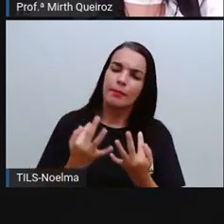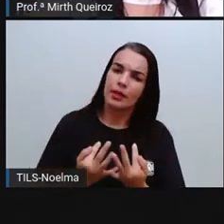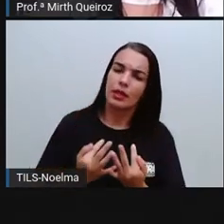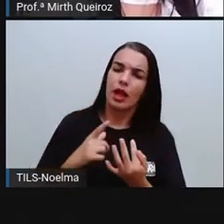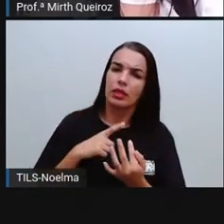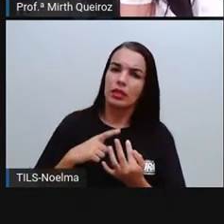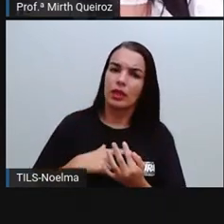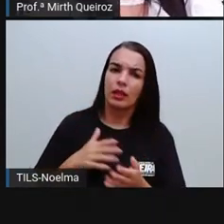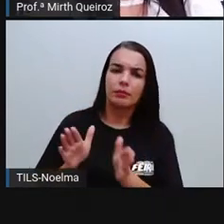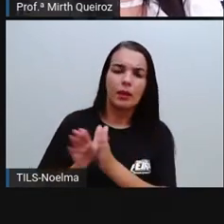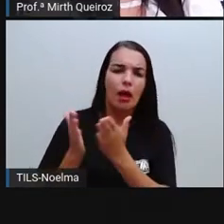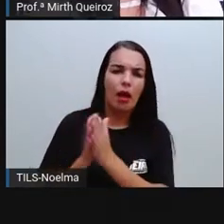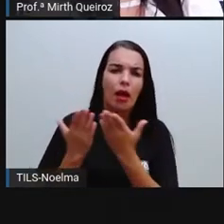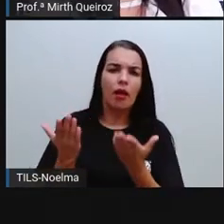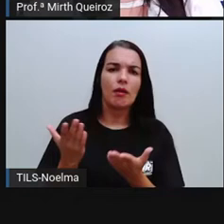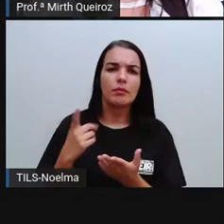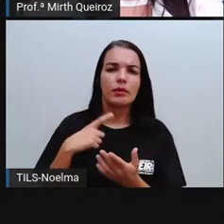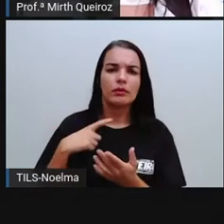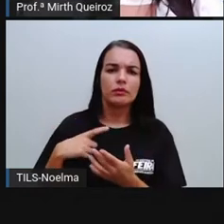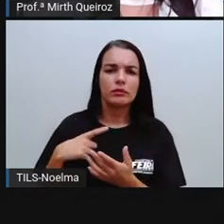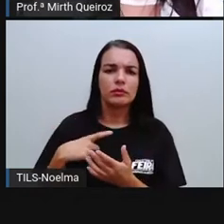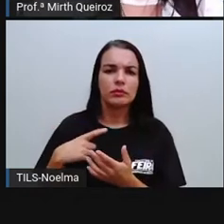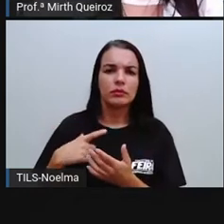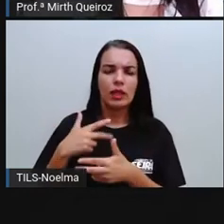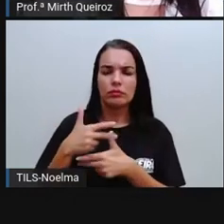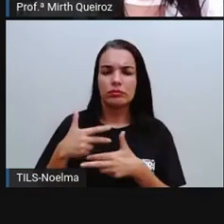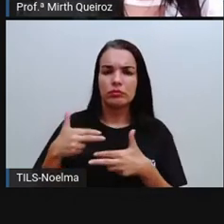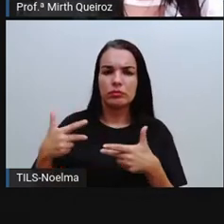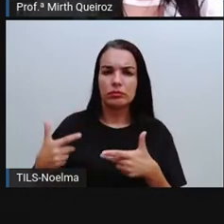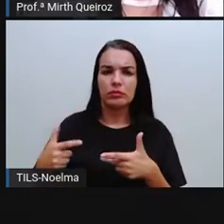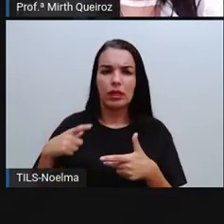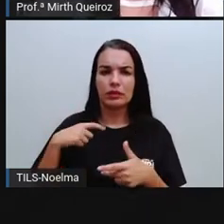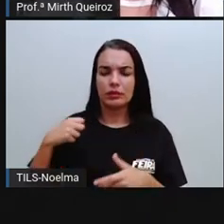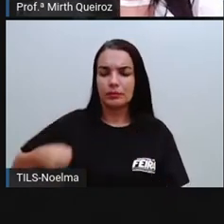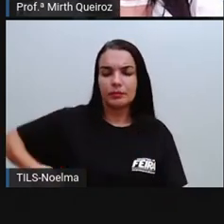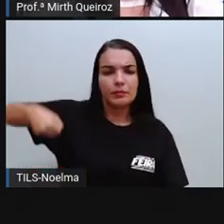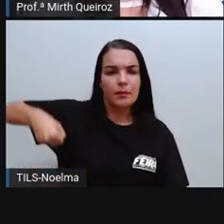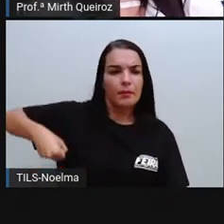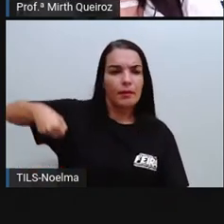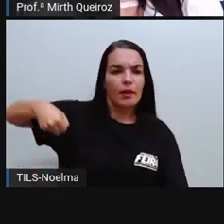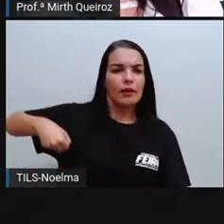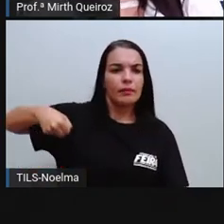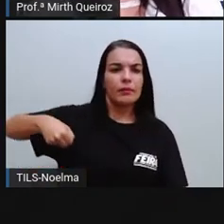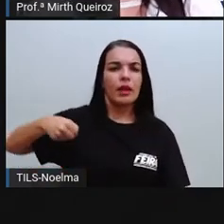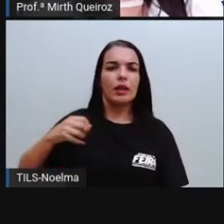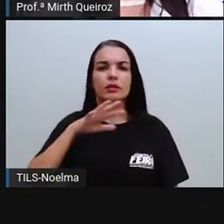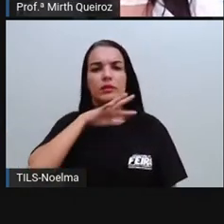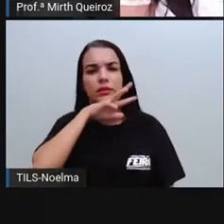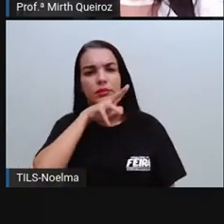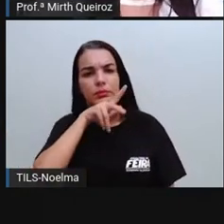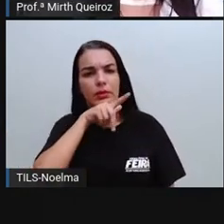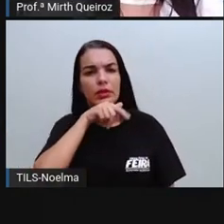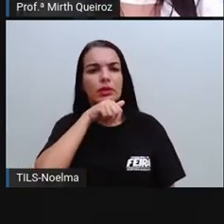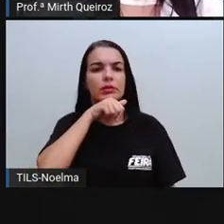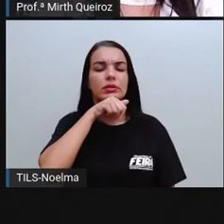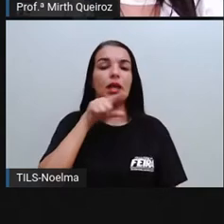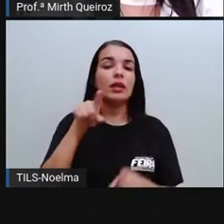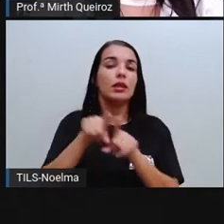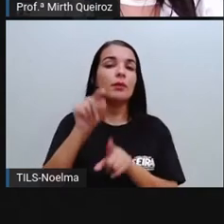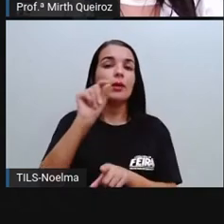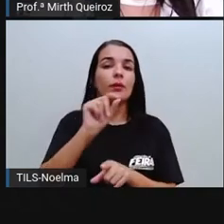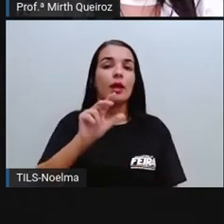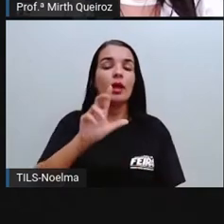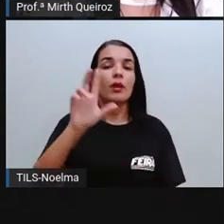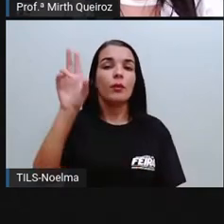família, ela está aí carregando uma mala, né? Os animais. E o tema